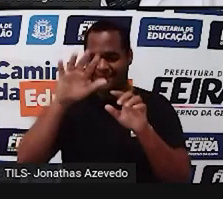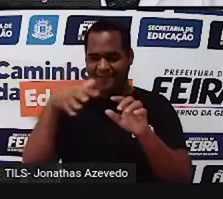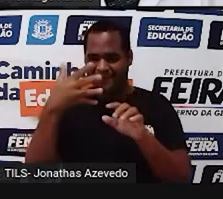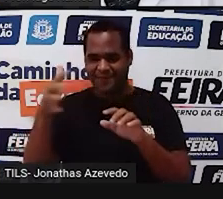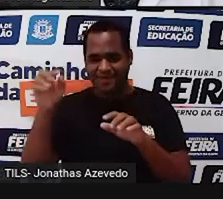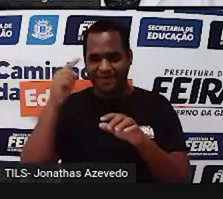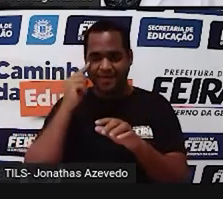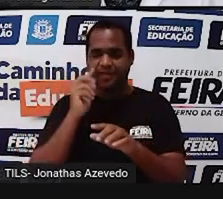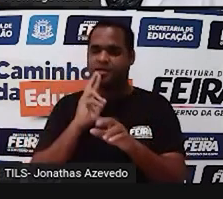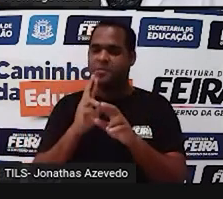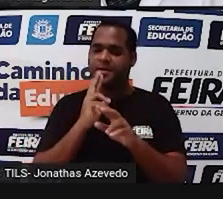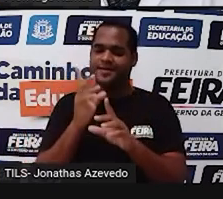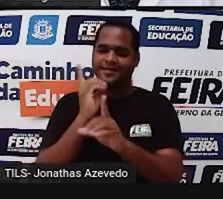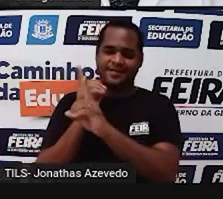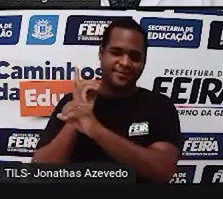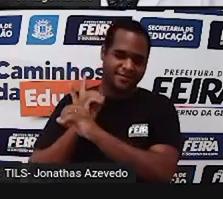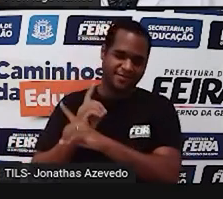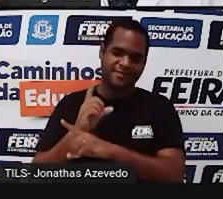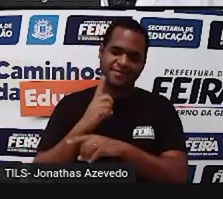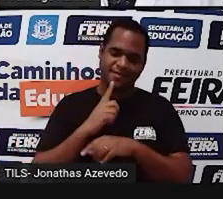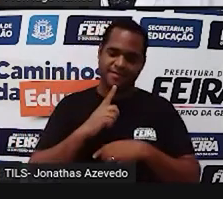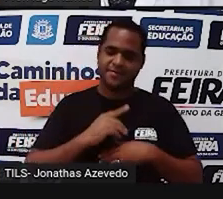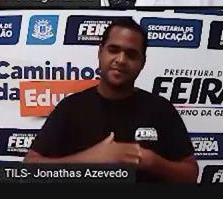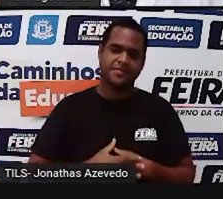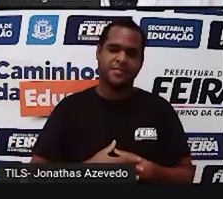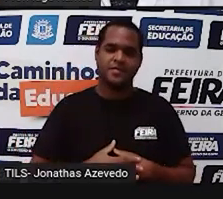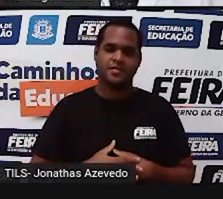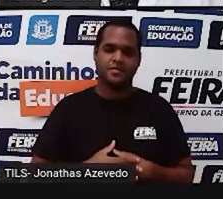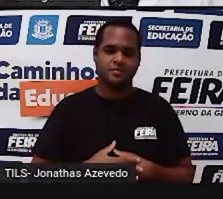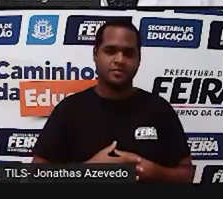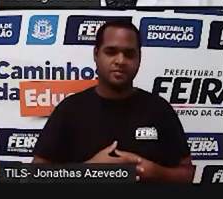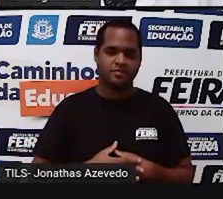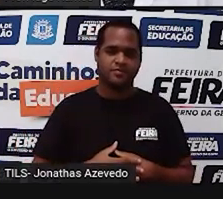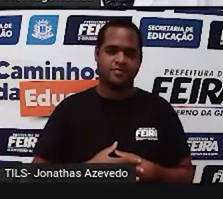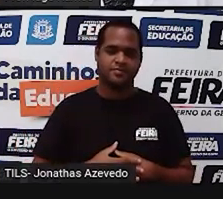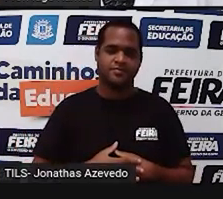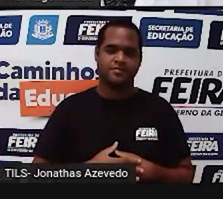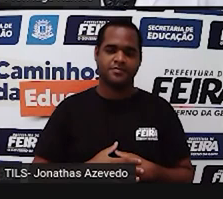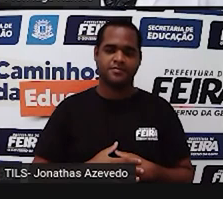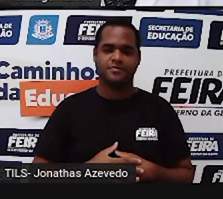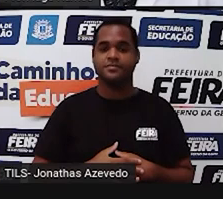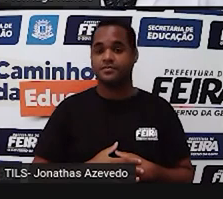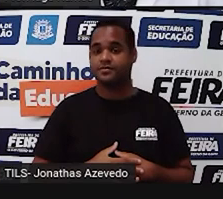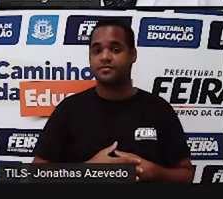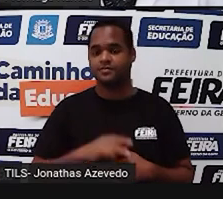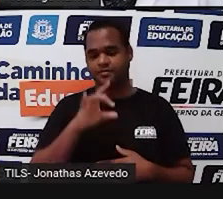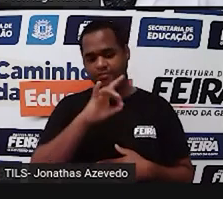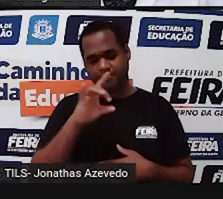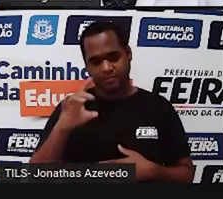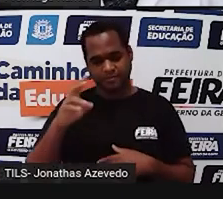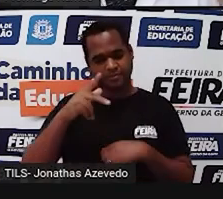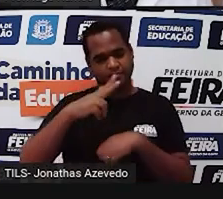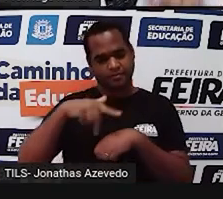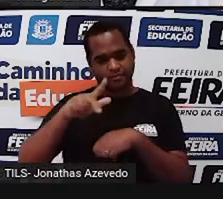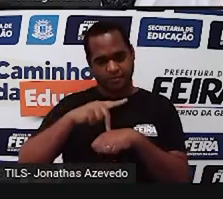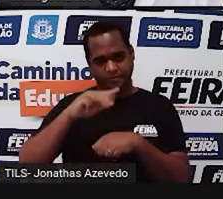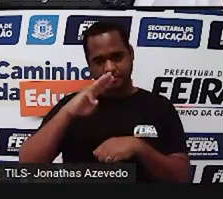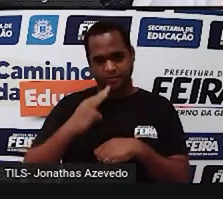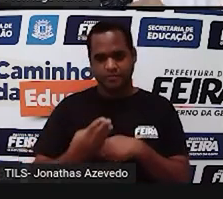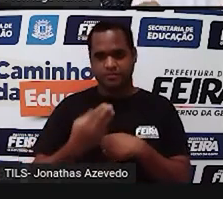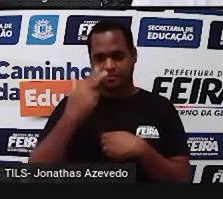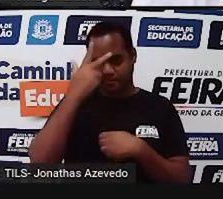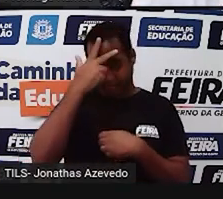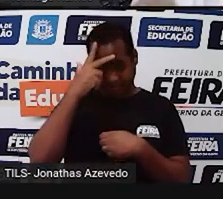você vai encontrando, né? que são a população de cada país em milhões de pessoas, né? Lembre-se